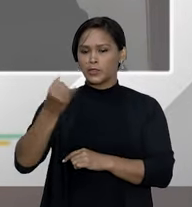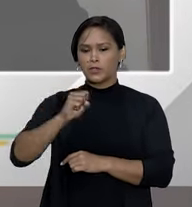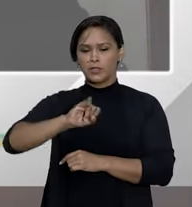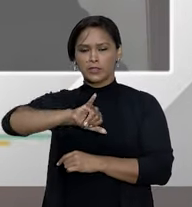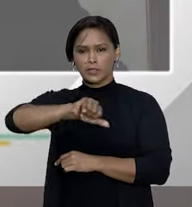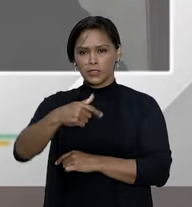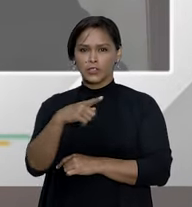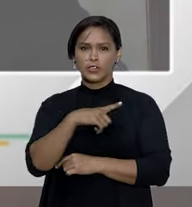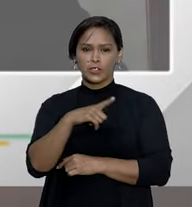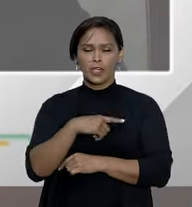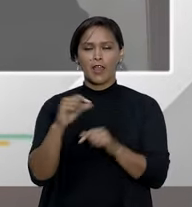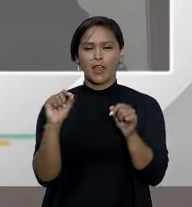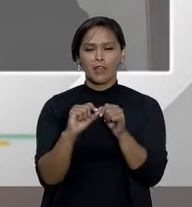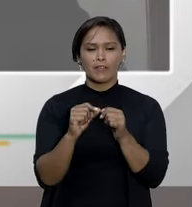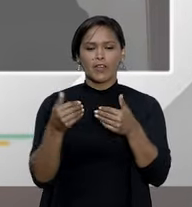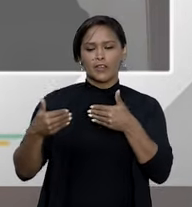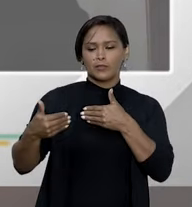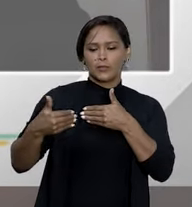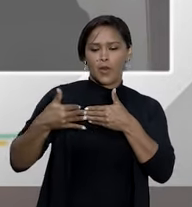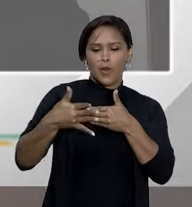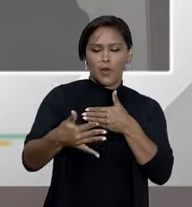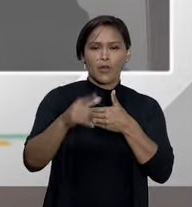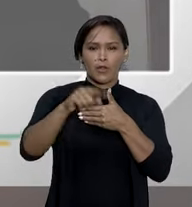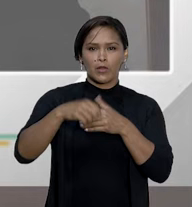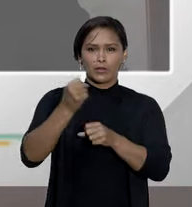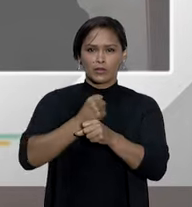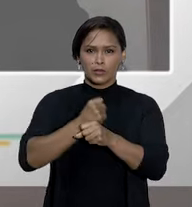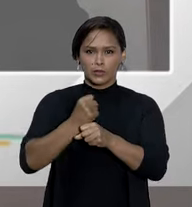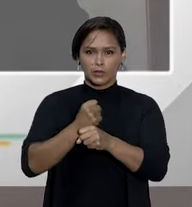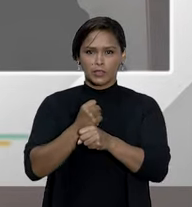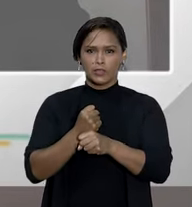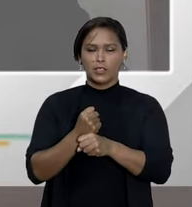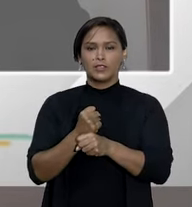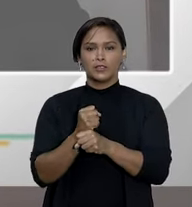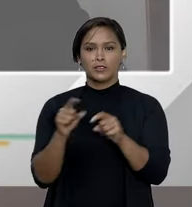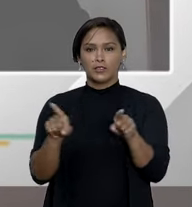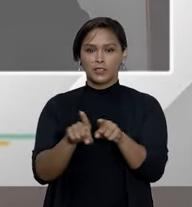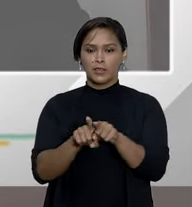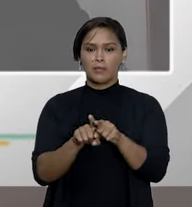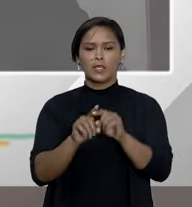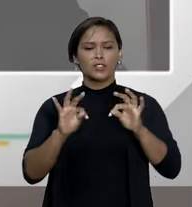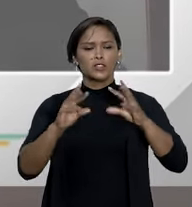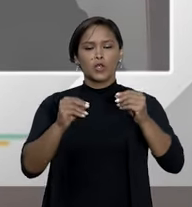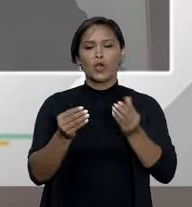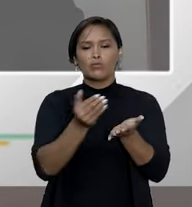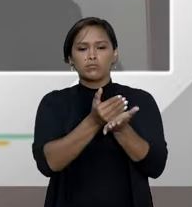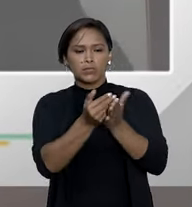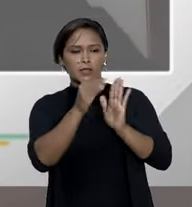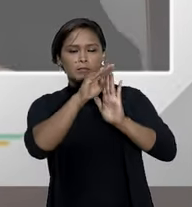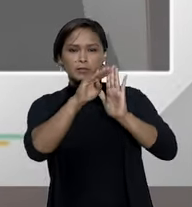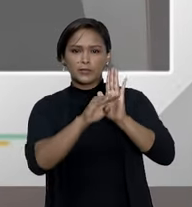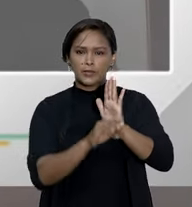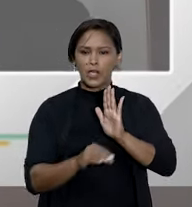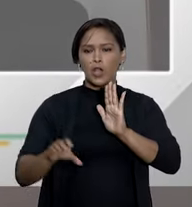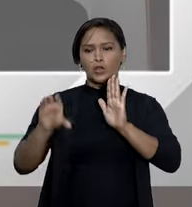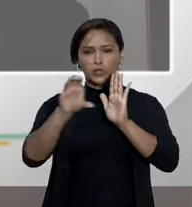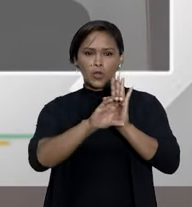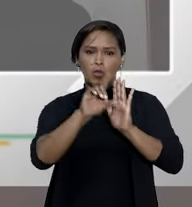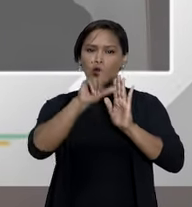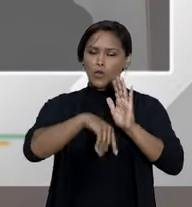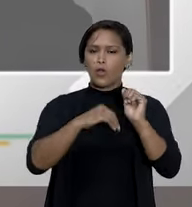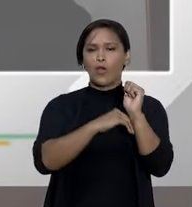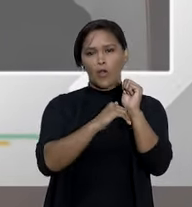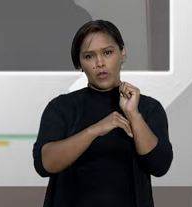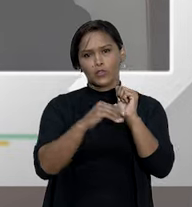STJ tem feito ao longo dos anos, seguindo os princípios que o Código de Processo Civil tem